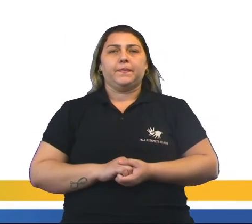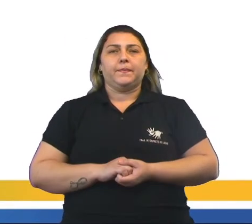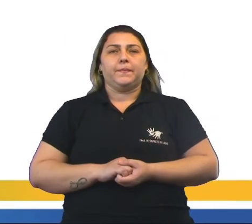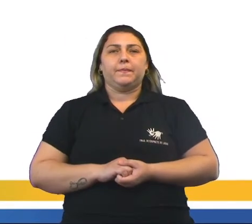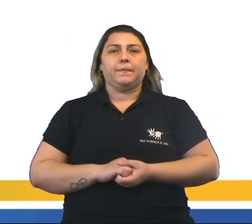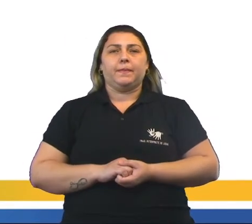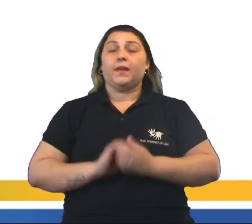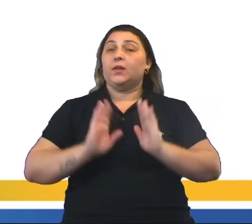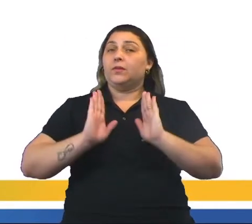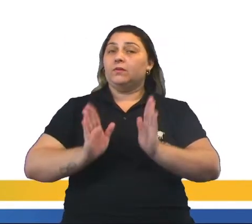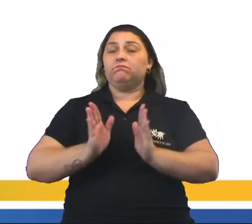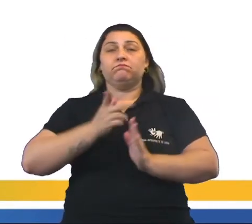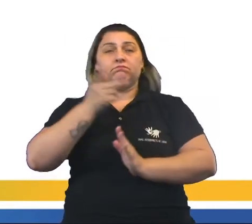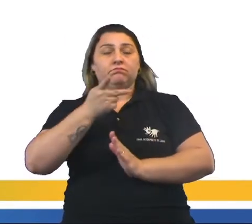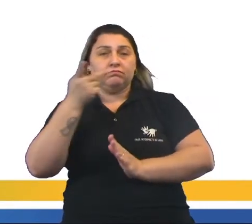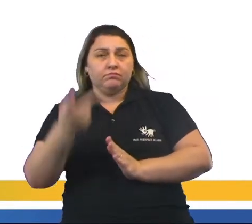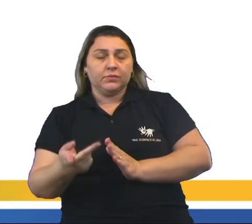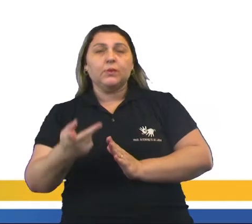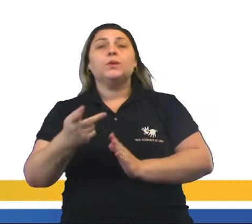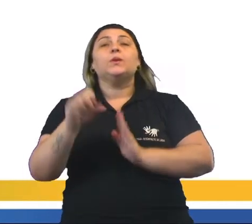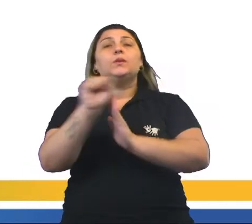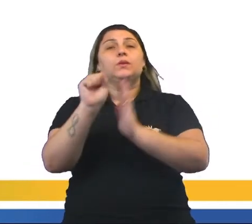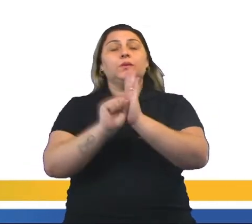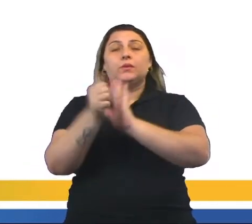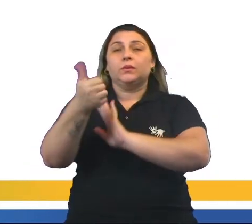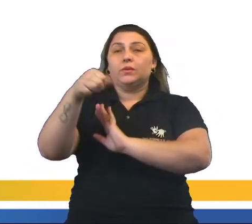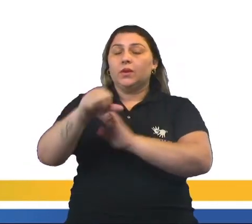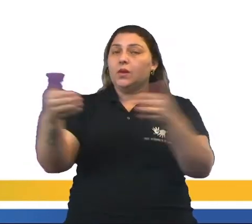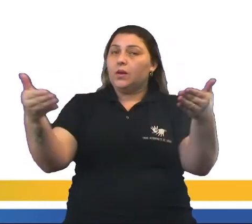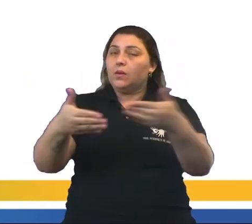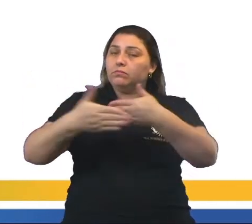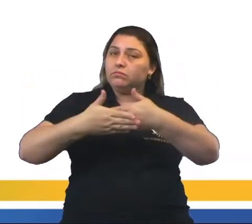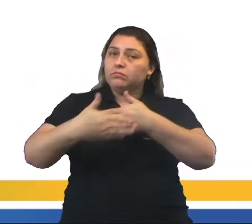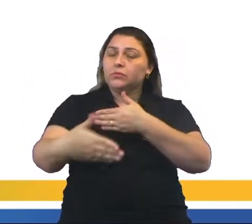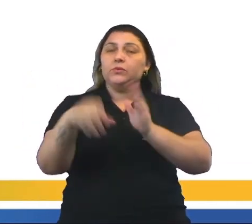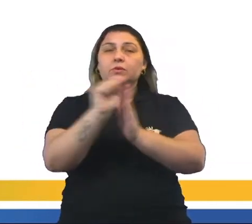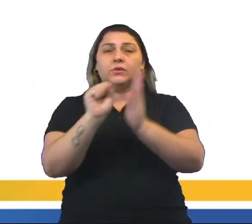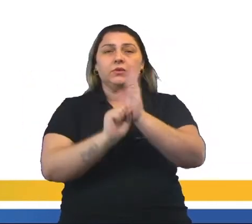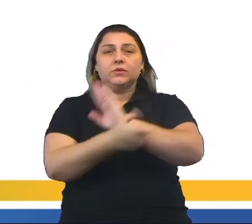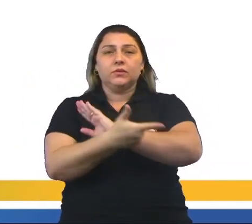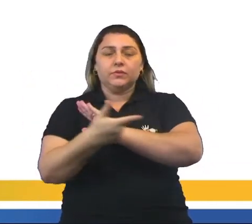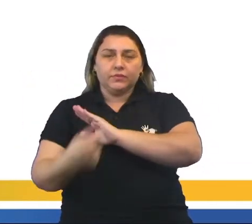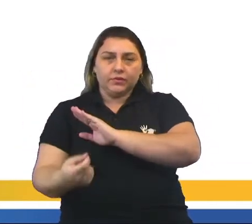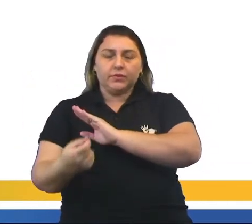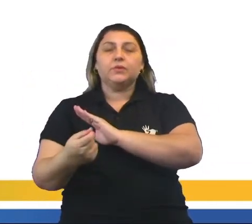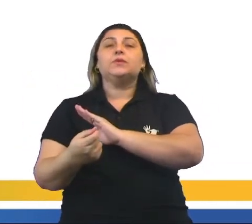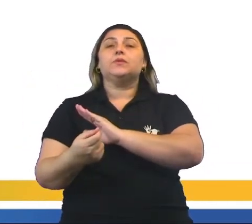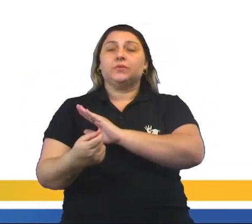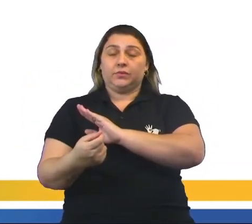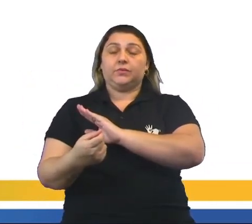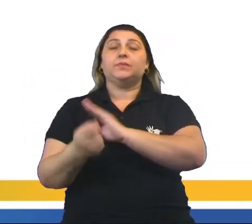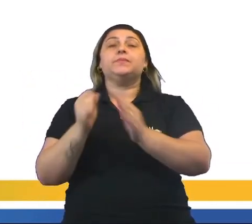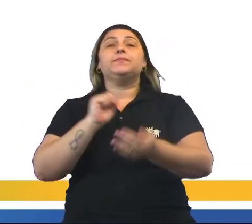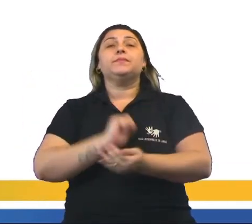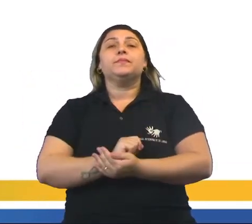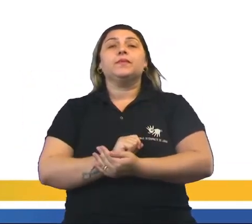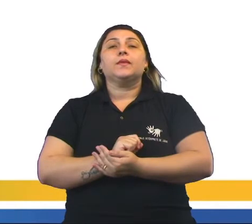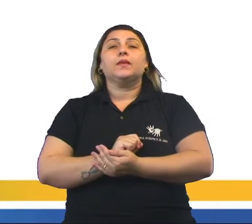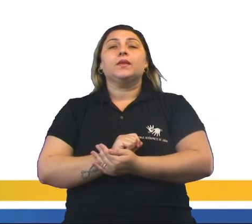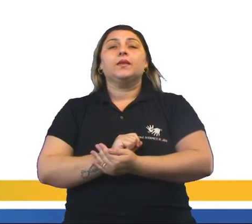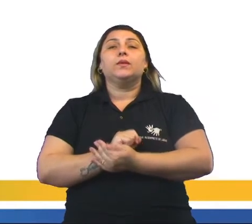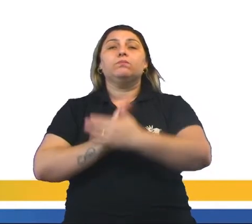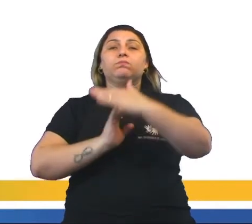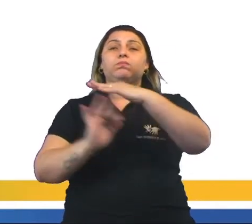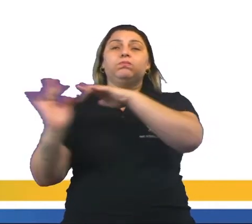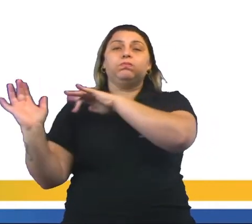Já falamos sobre o século XIX, agora a partir do século XX. A partir de meados do século XX, os fluxos